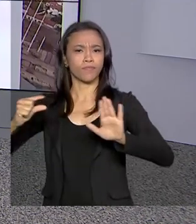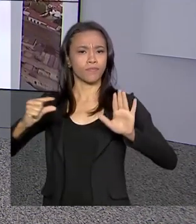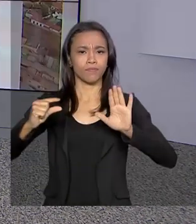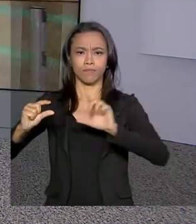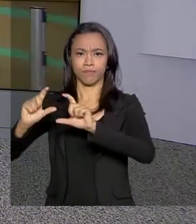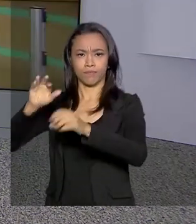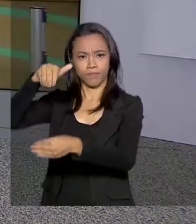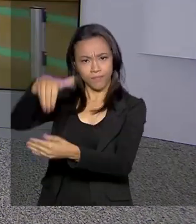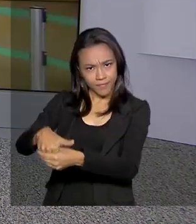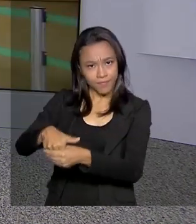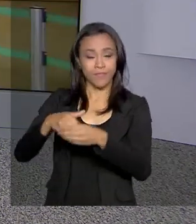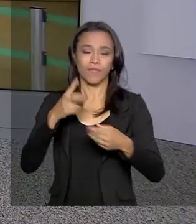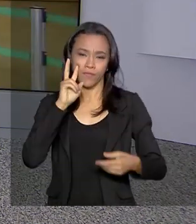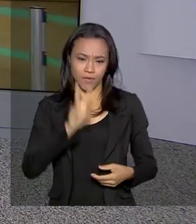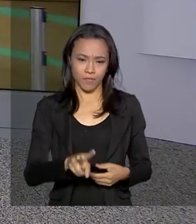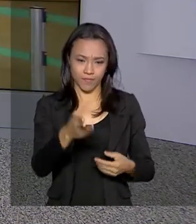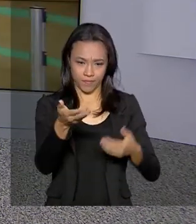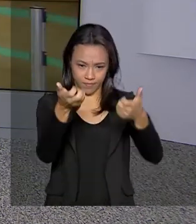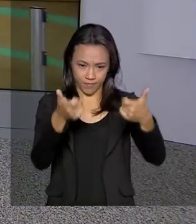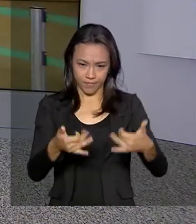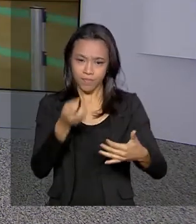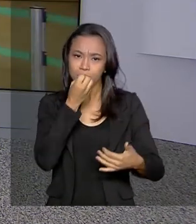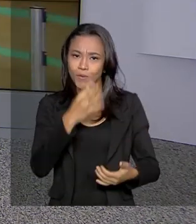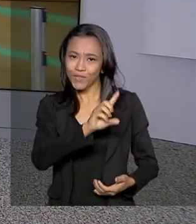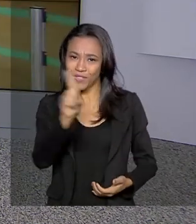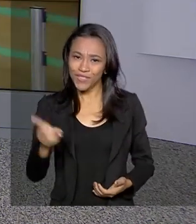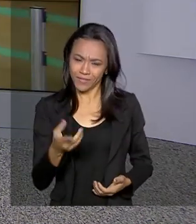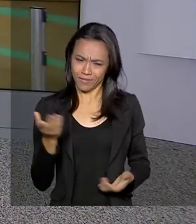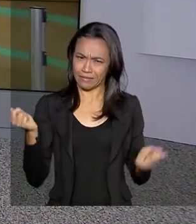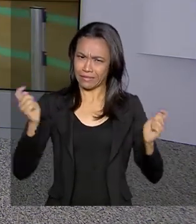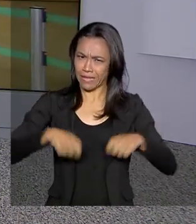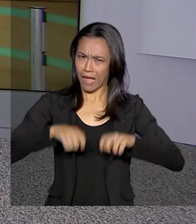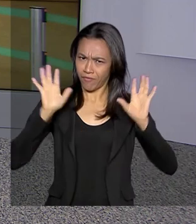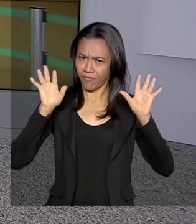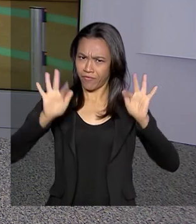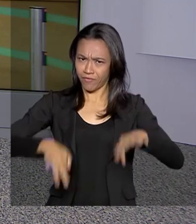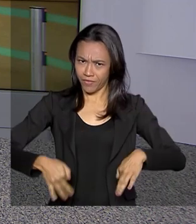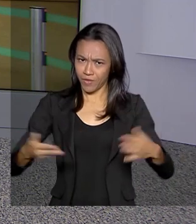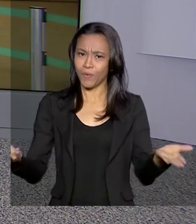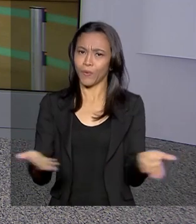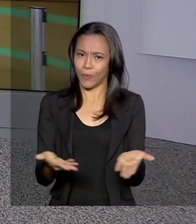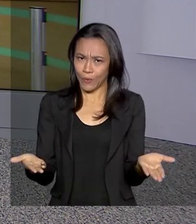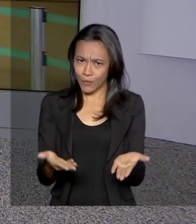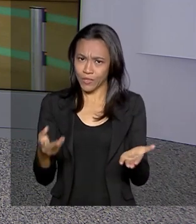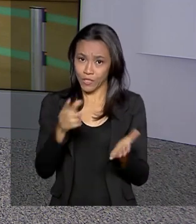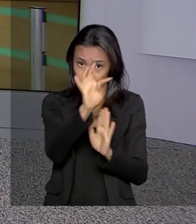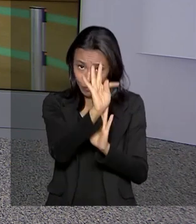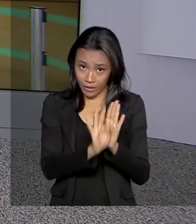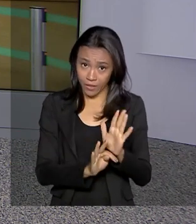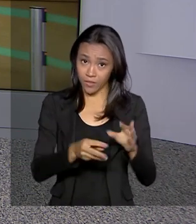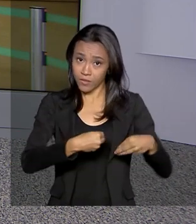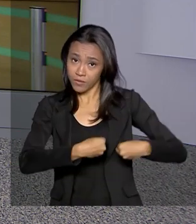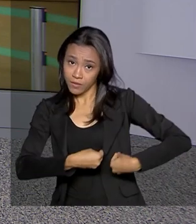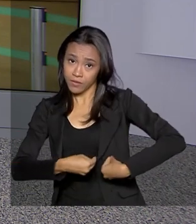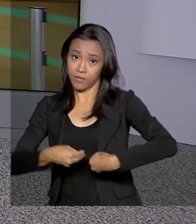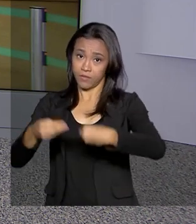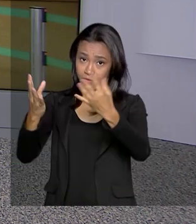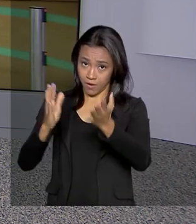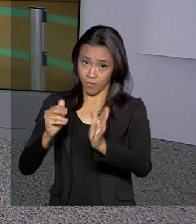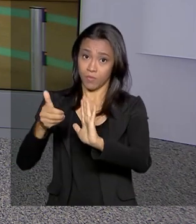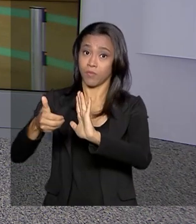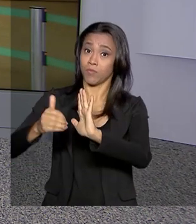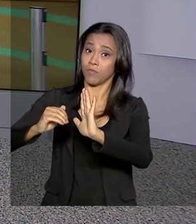com o repórter Glauco de Queiroz. Glauco, bom dia pra você. Será que dá pra encerrar esse assunto ainda hoje e enviar o texto, esse texto, pro